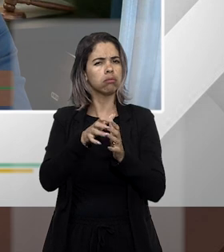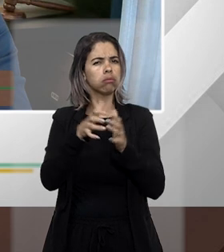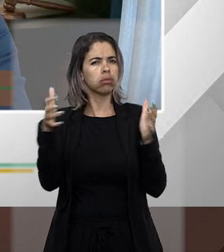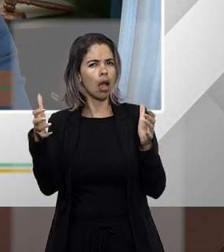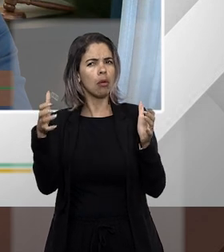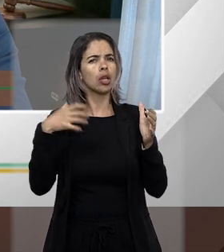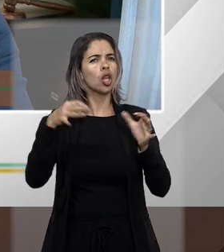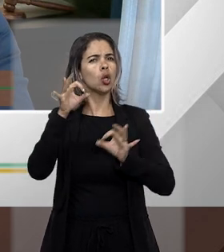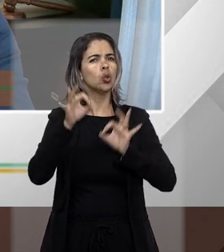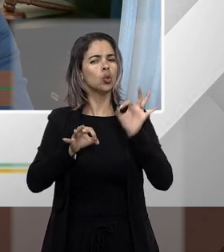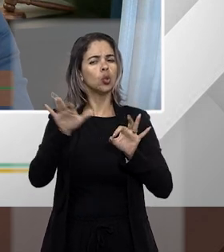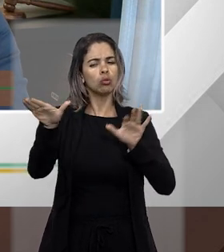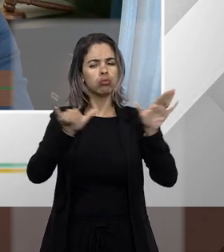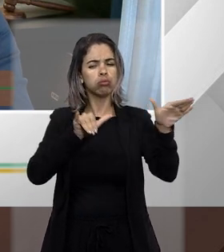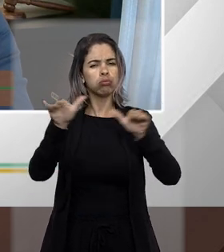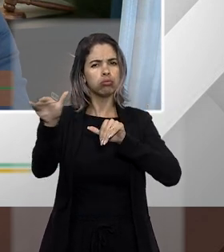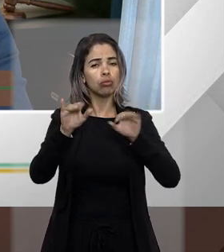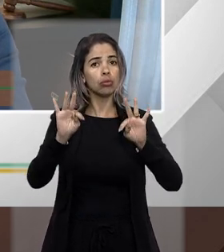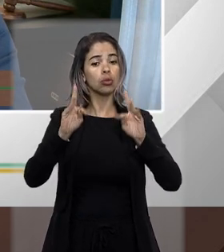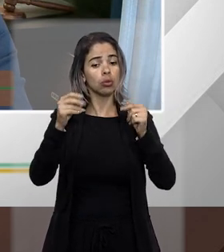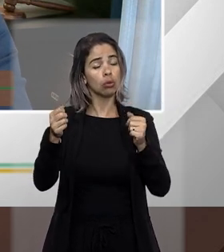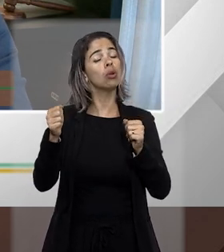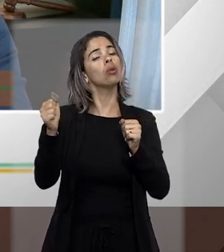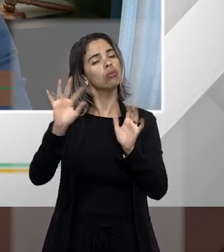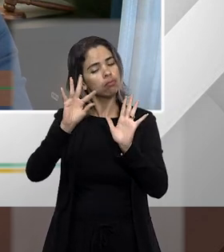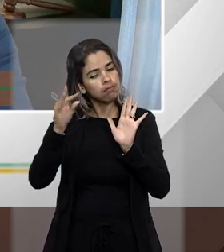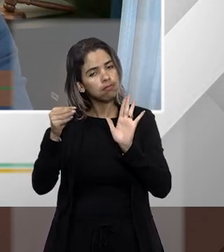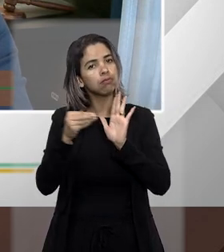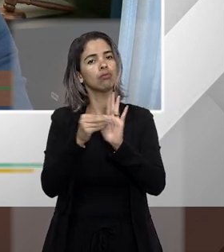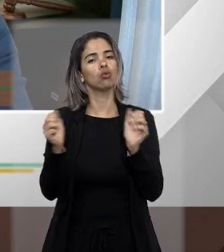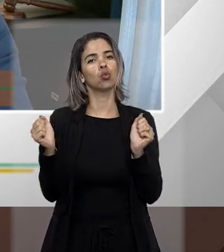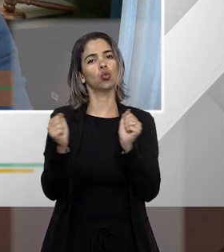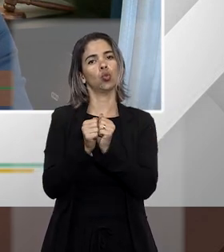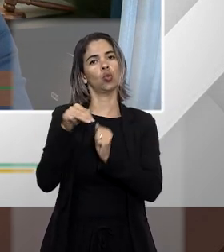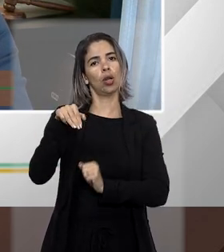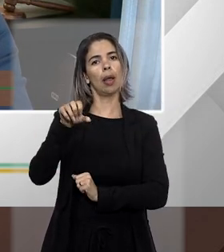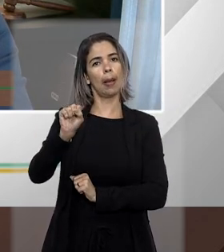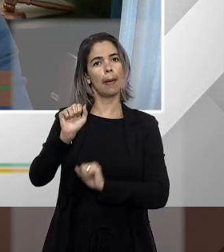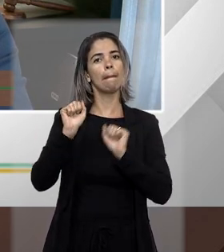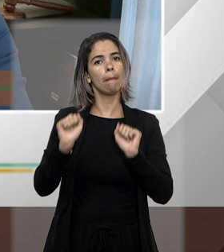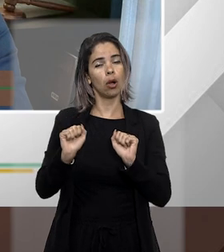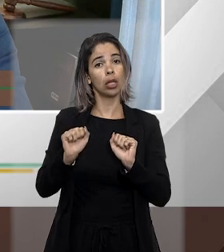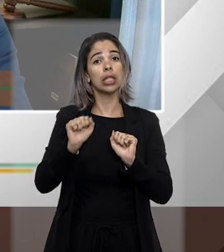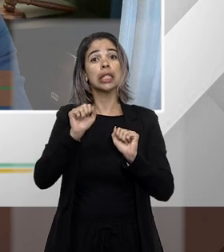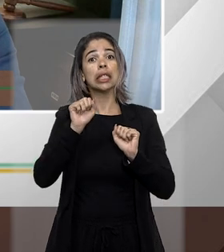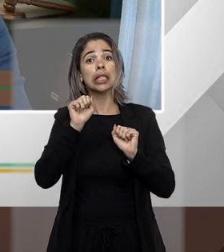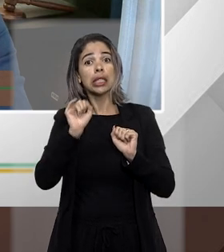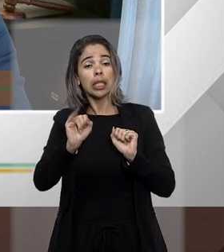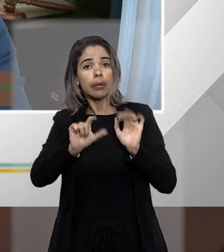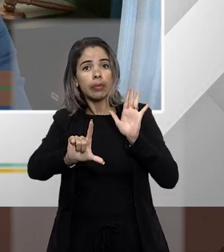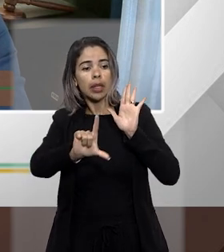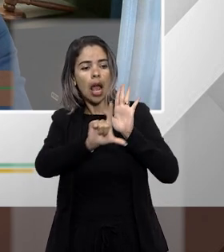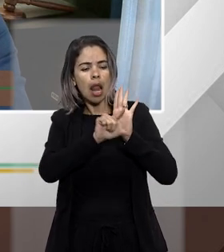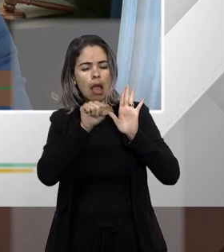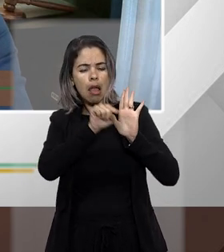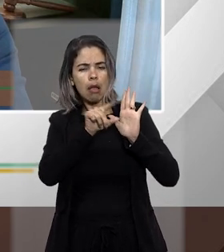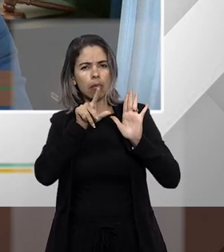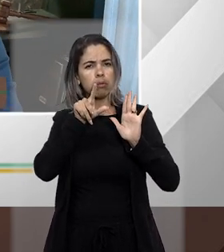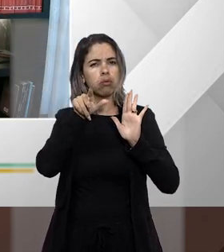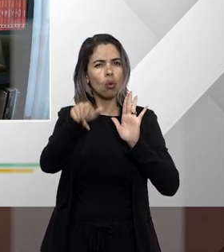no mandato de segurança ainda que a lei expressamente vede os embargos infringentes